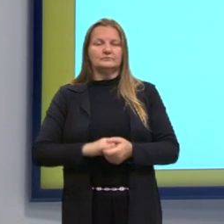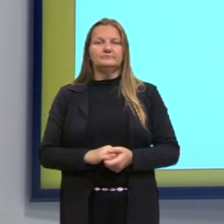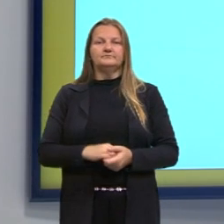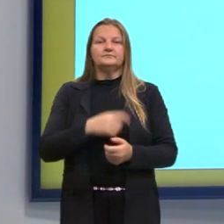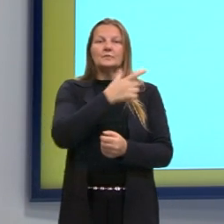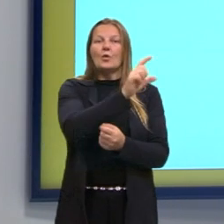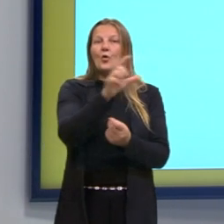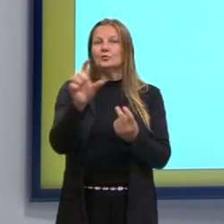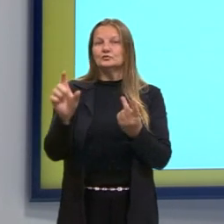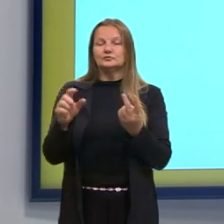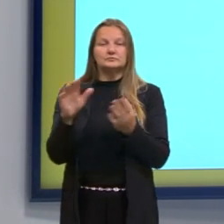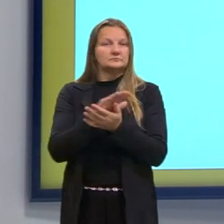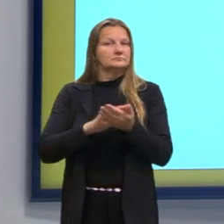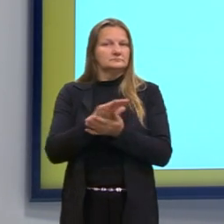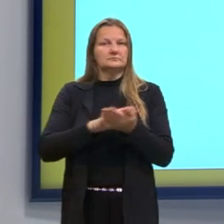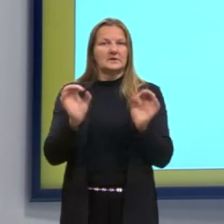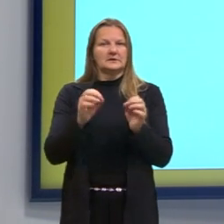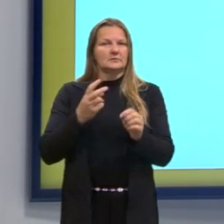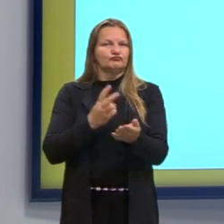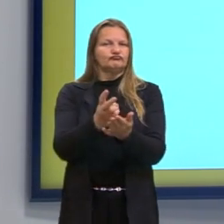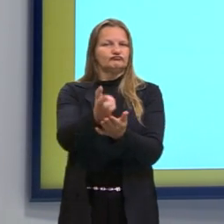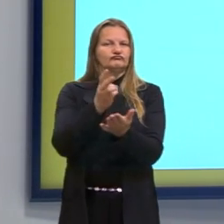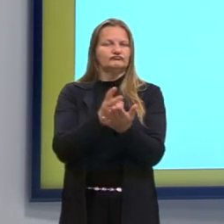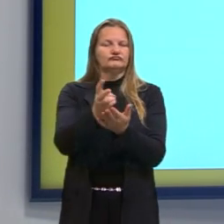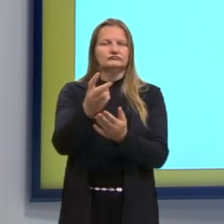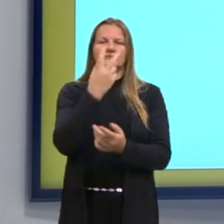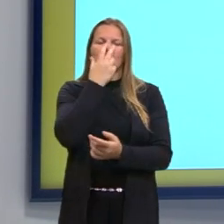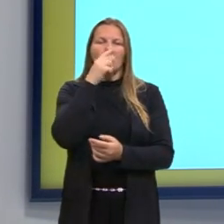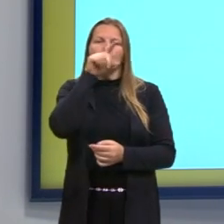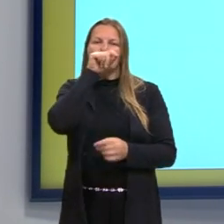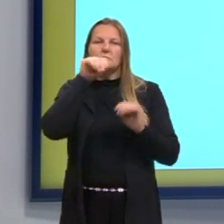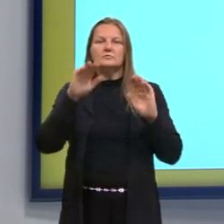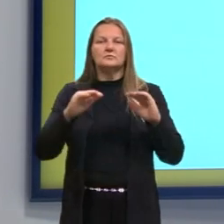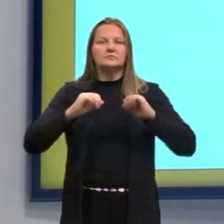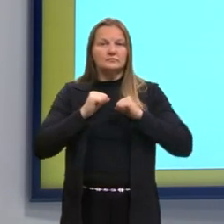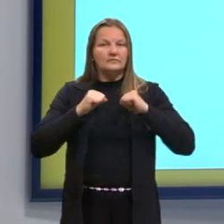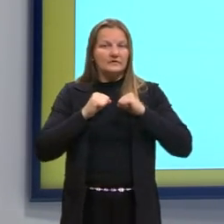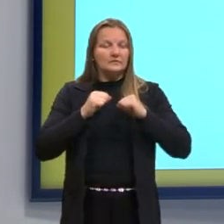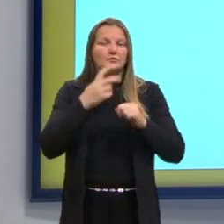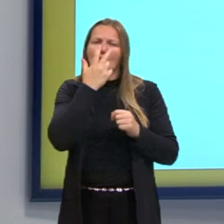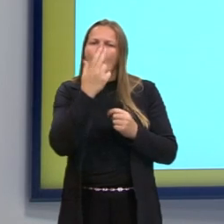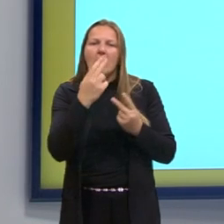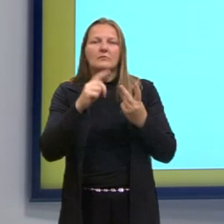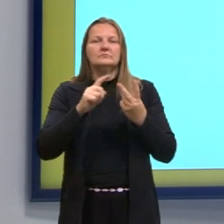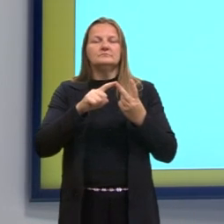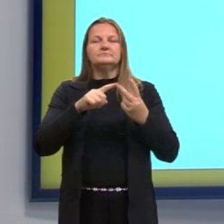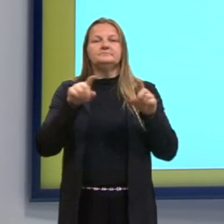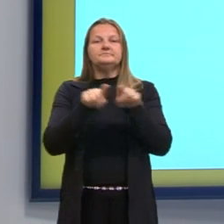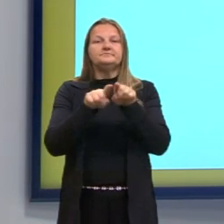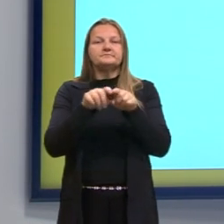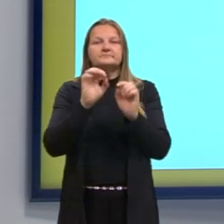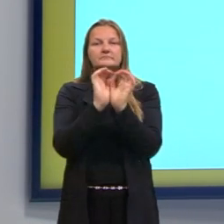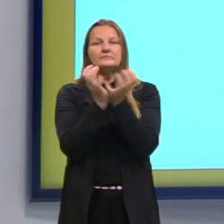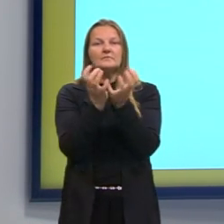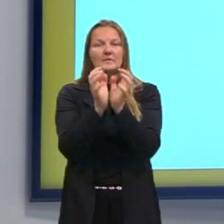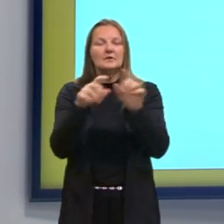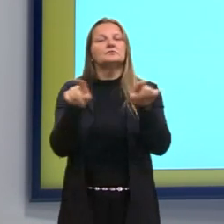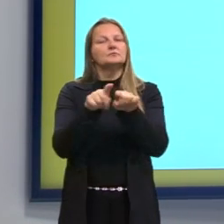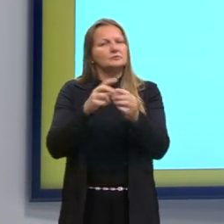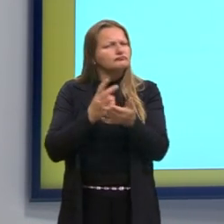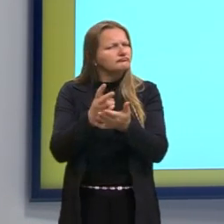serão alterados, então, o valor do quilograma do frango permanece o mesmo. E a unidade da hortaliça também